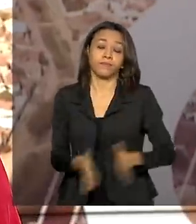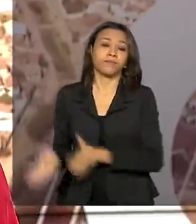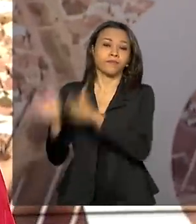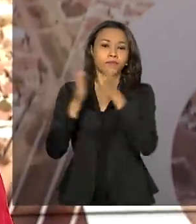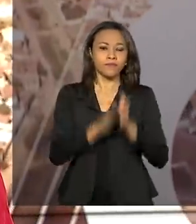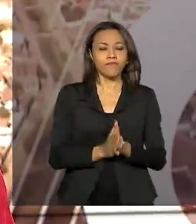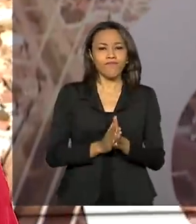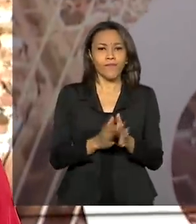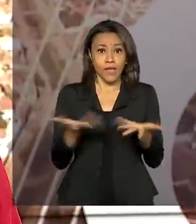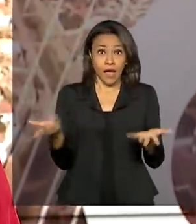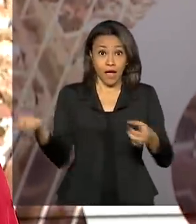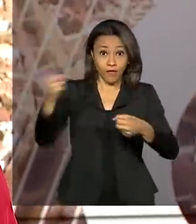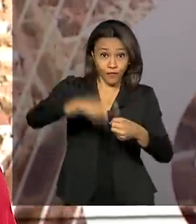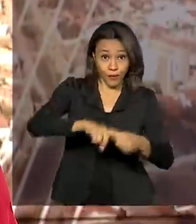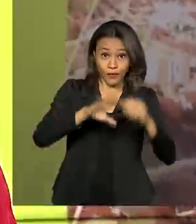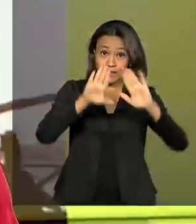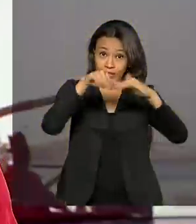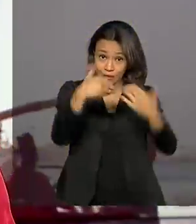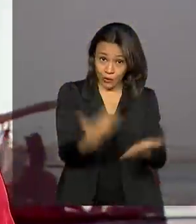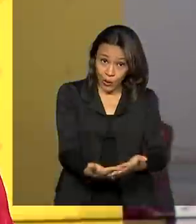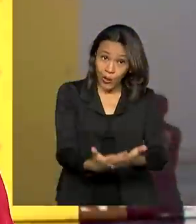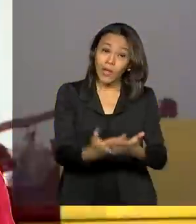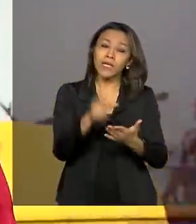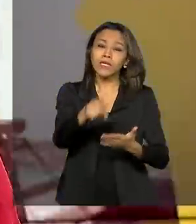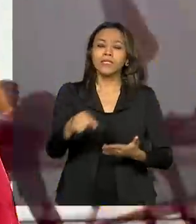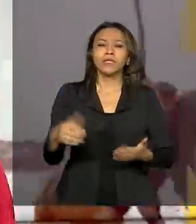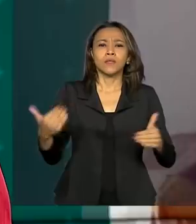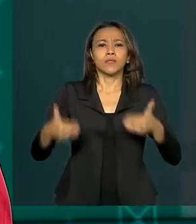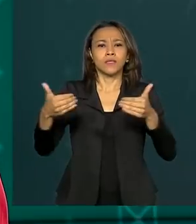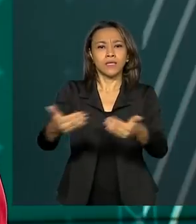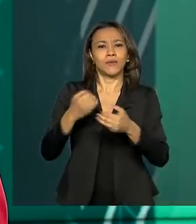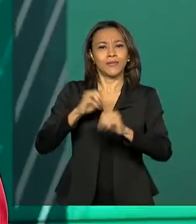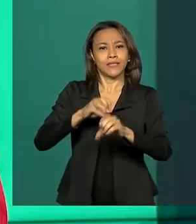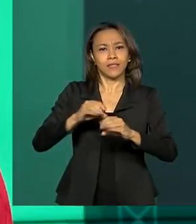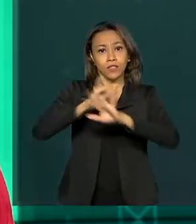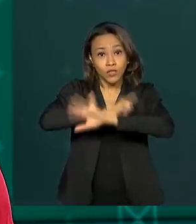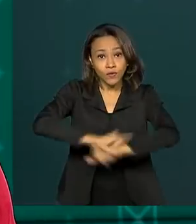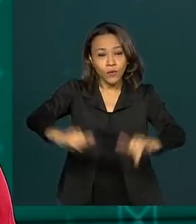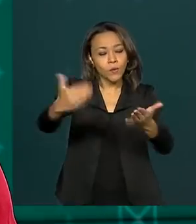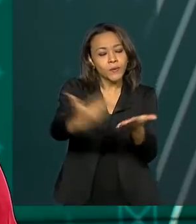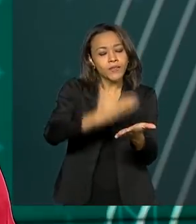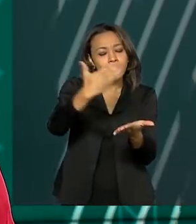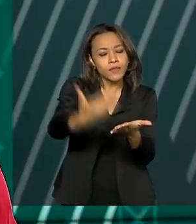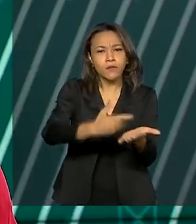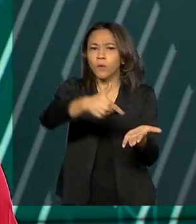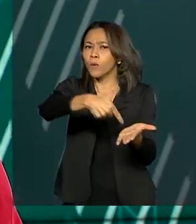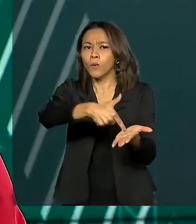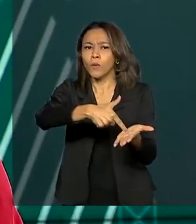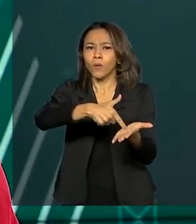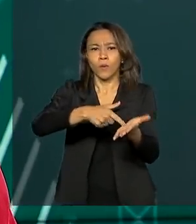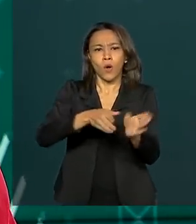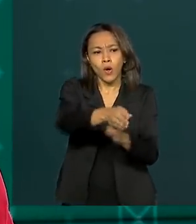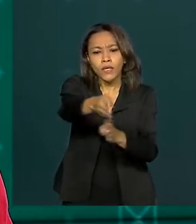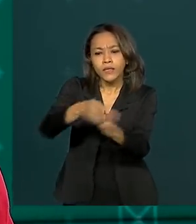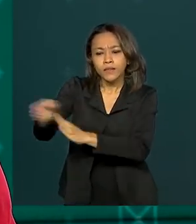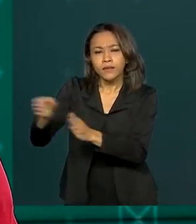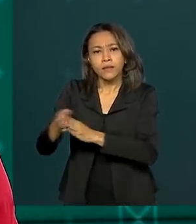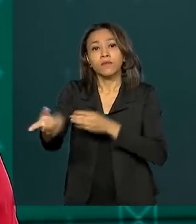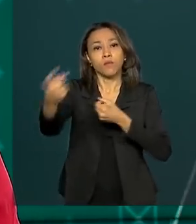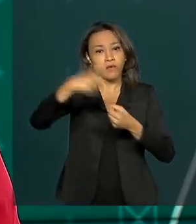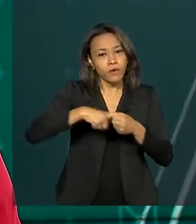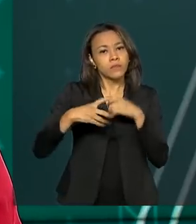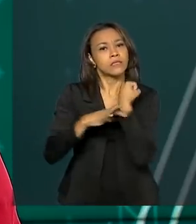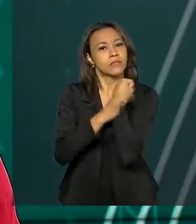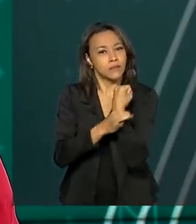volta às aulas nas escolas públicas, o Ministério da Educação lançou um guia com orientações para um retorno seguro das atividades